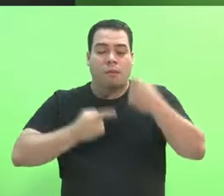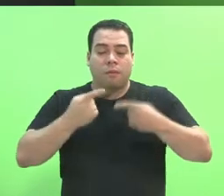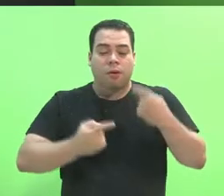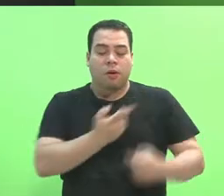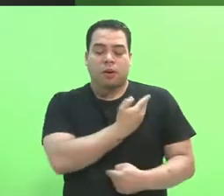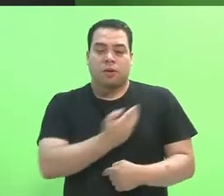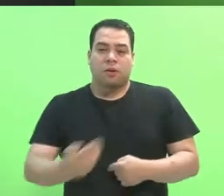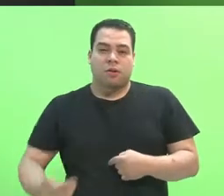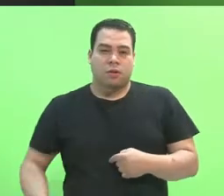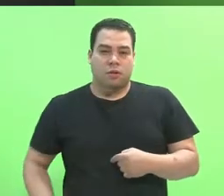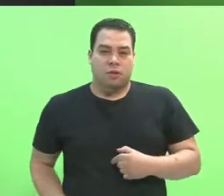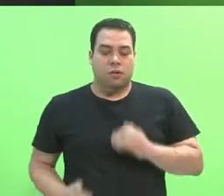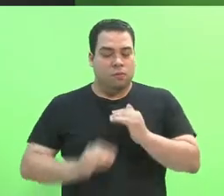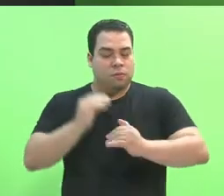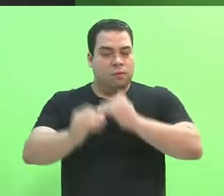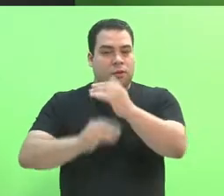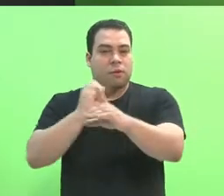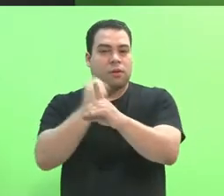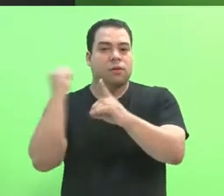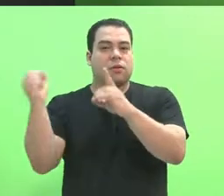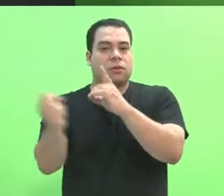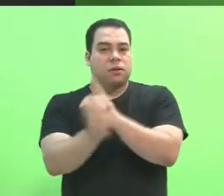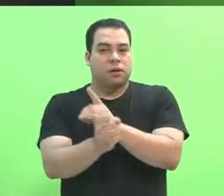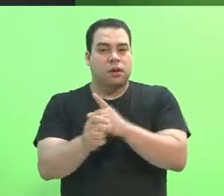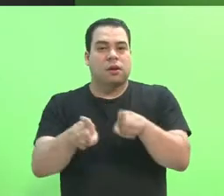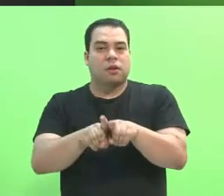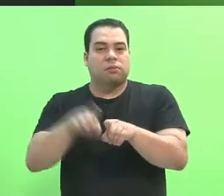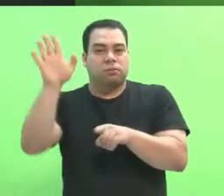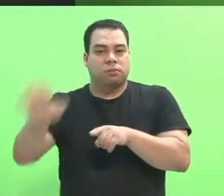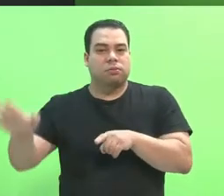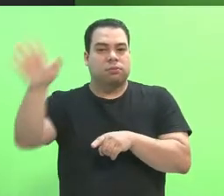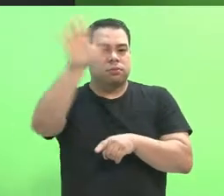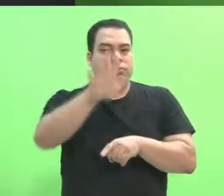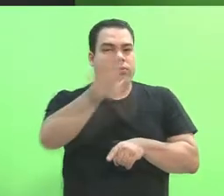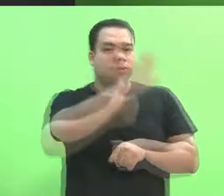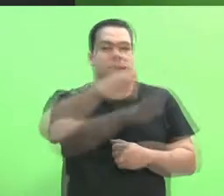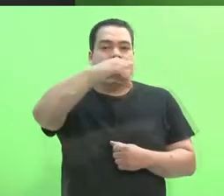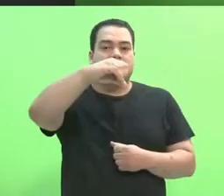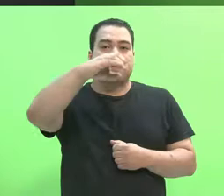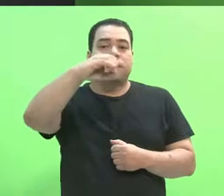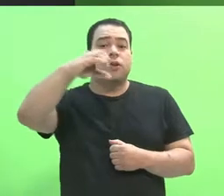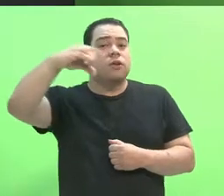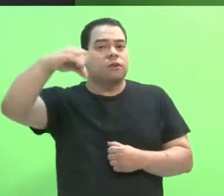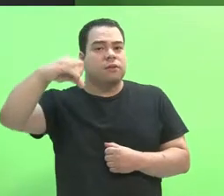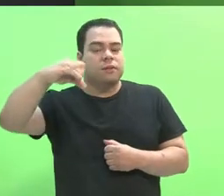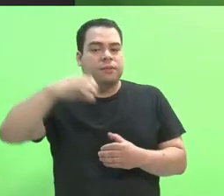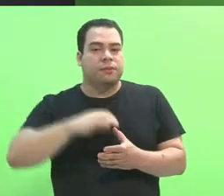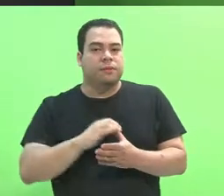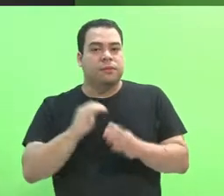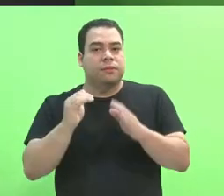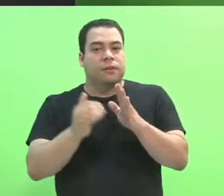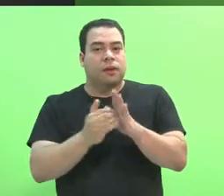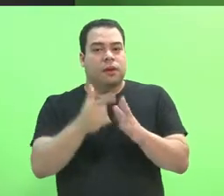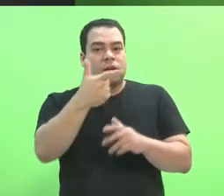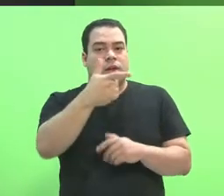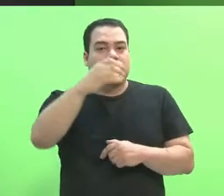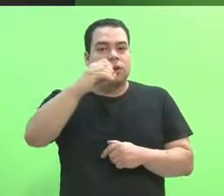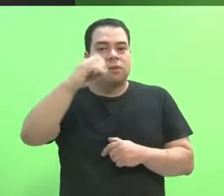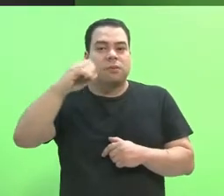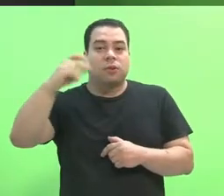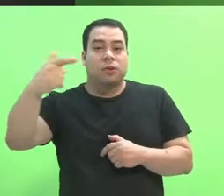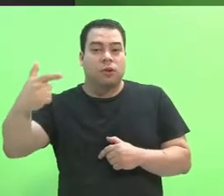de desenvolvimento social e regional. De 1909 a 2002,